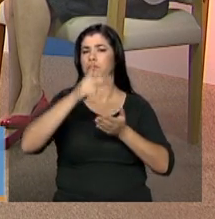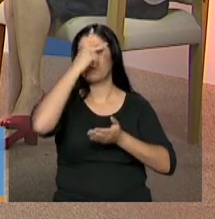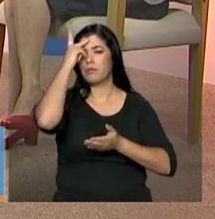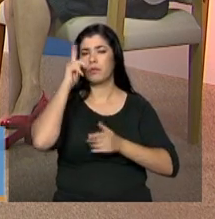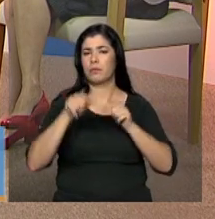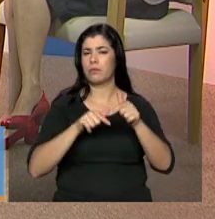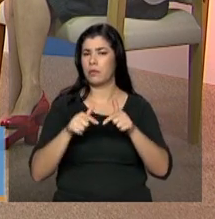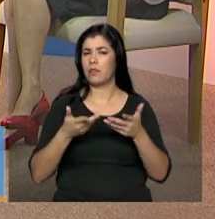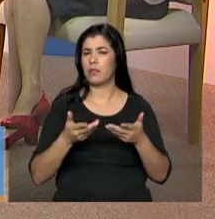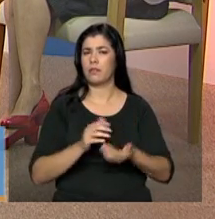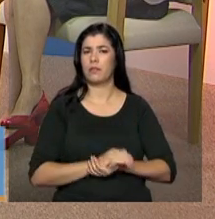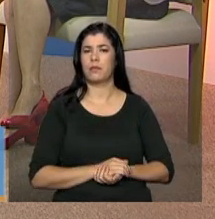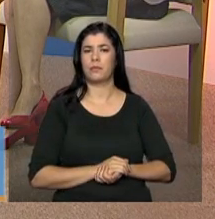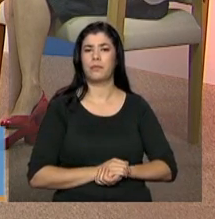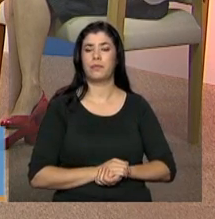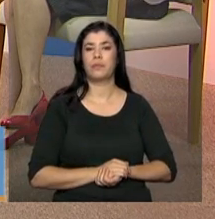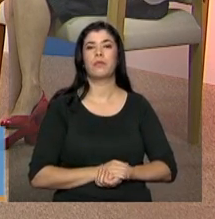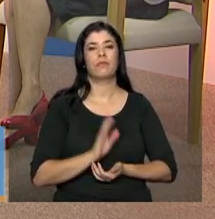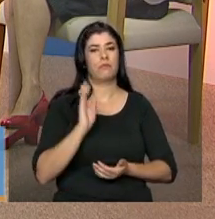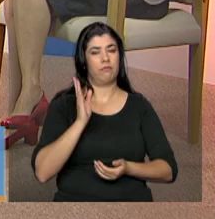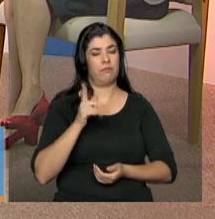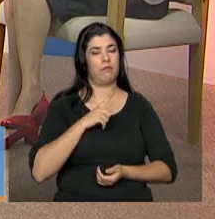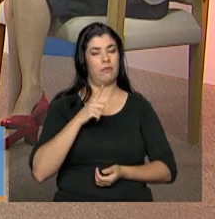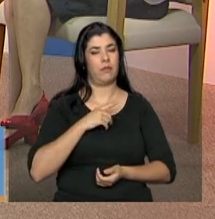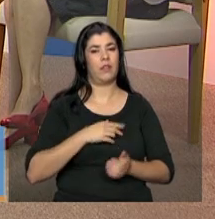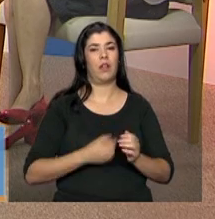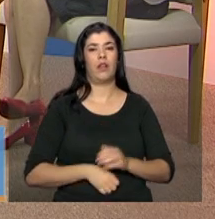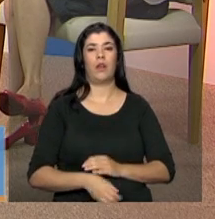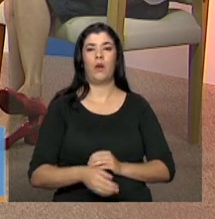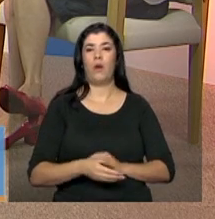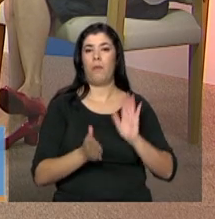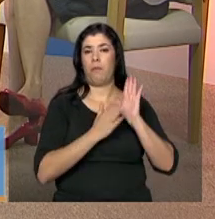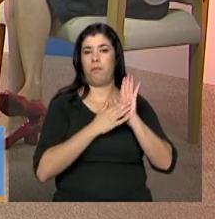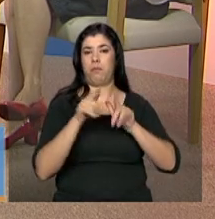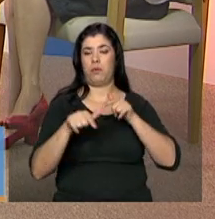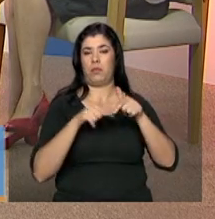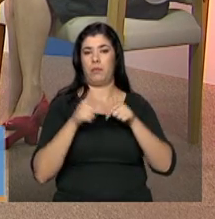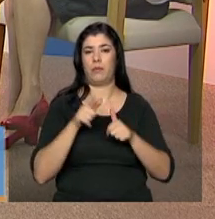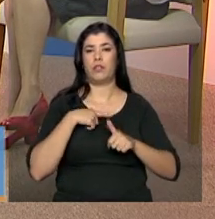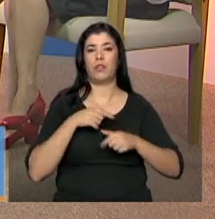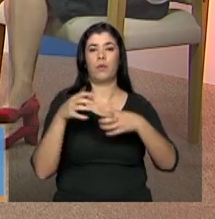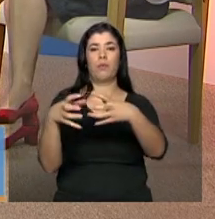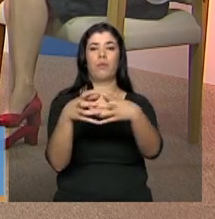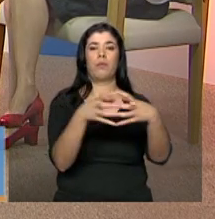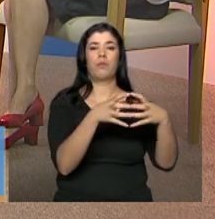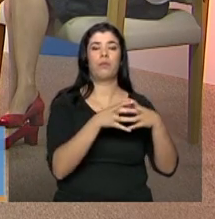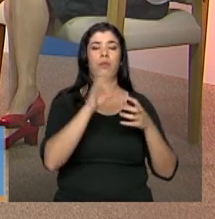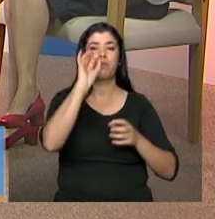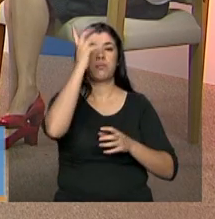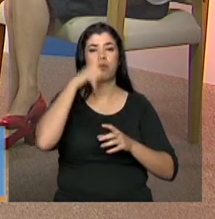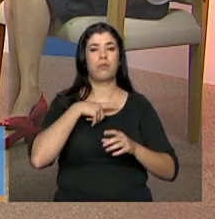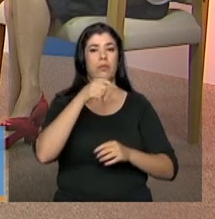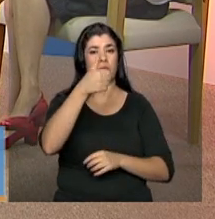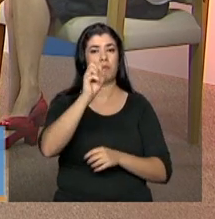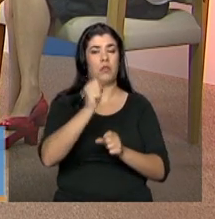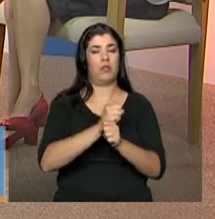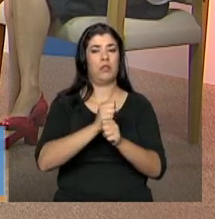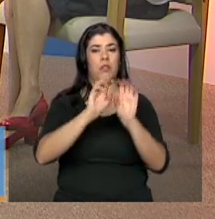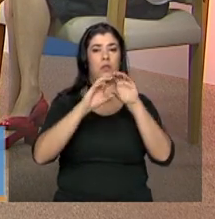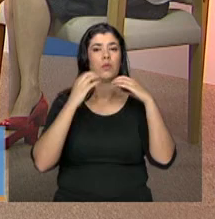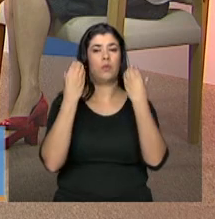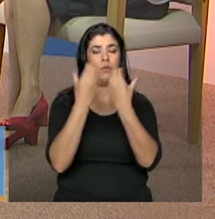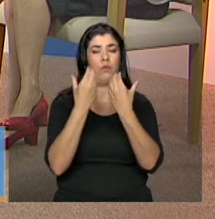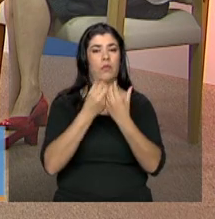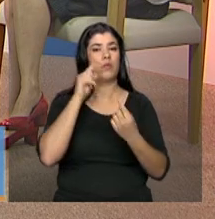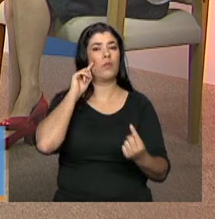Sim, nosso propósito é que diretamente nós tenhamos aí o público já definido no desenho da conferência anal, mas, indiretamente, nossa